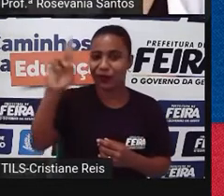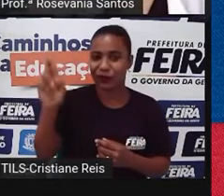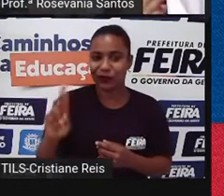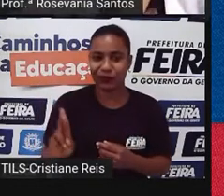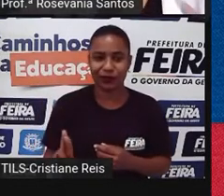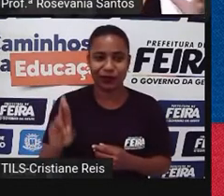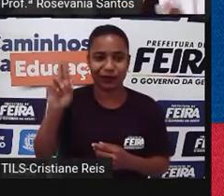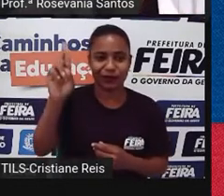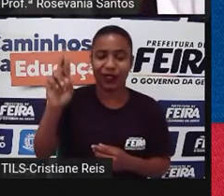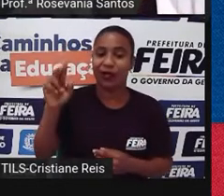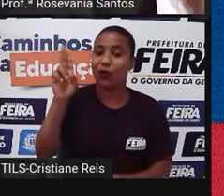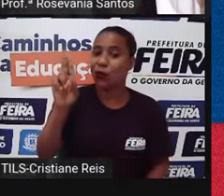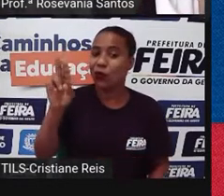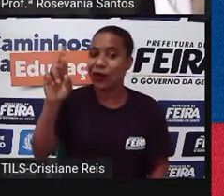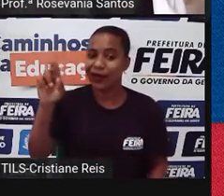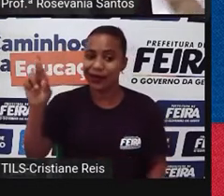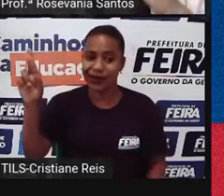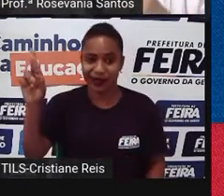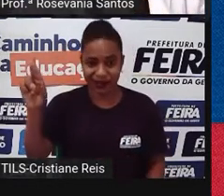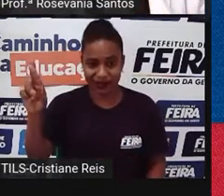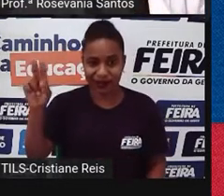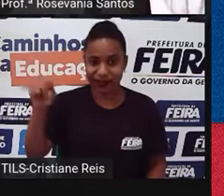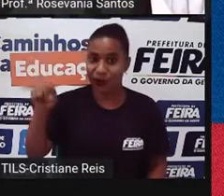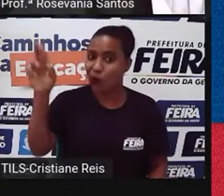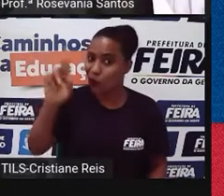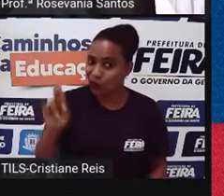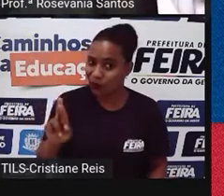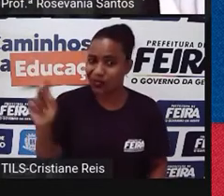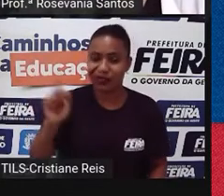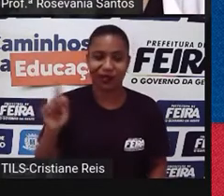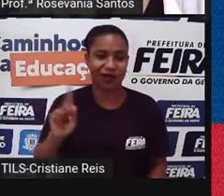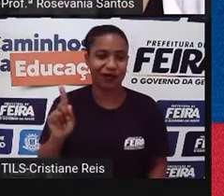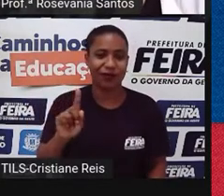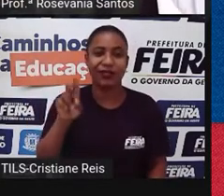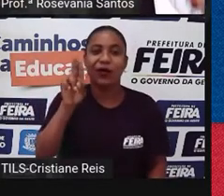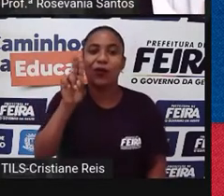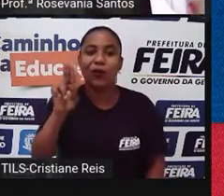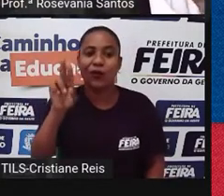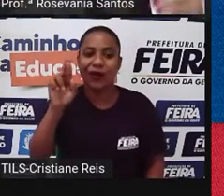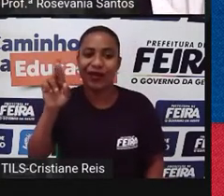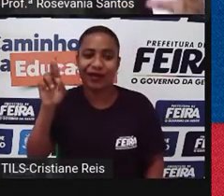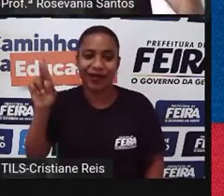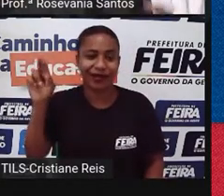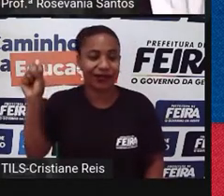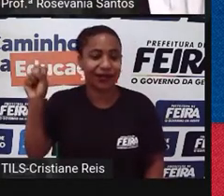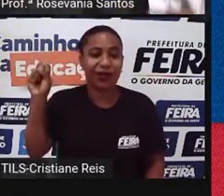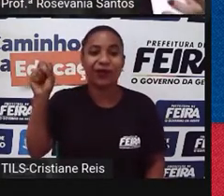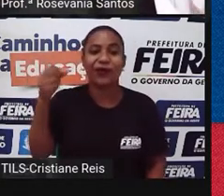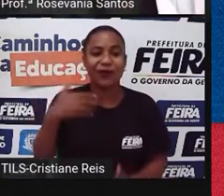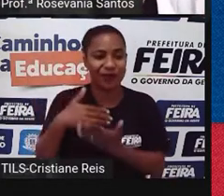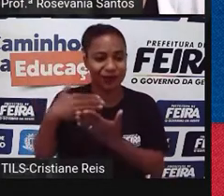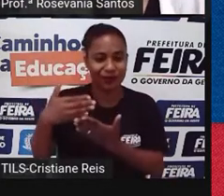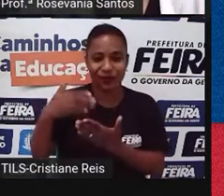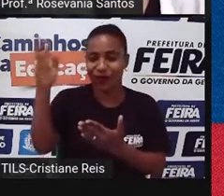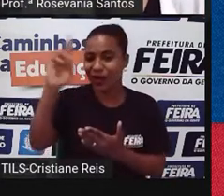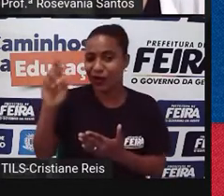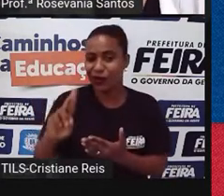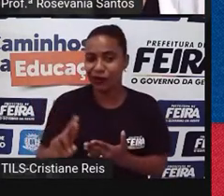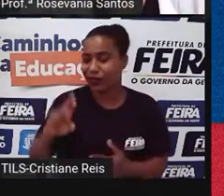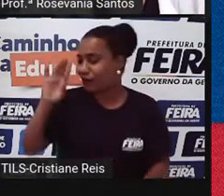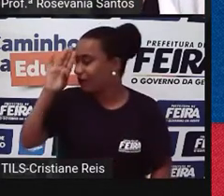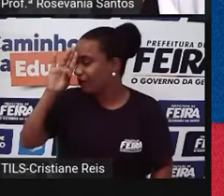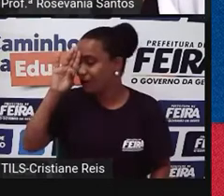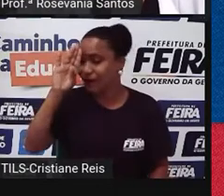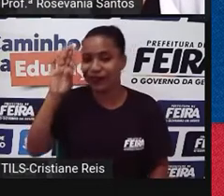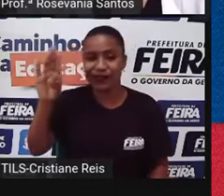que a União das Repúblicas Socialistas Soviéticas fosse a Rússia, mas a Rússia é o país principal, o país líder, né, da